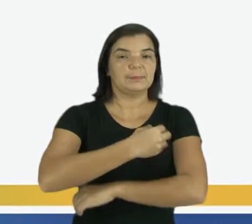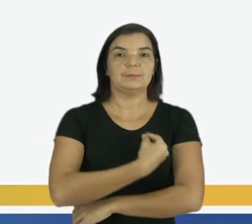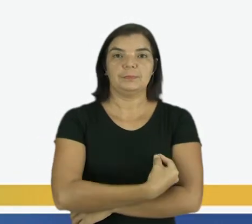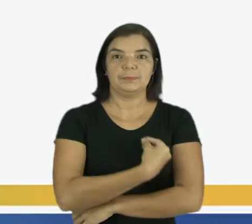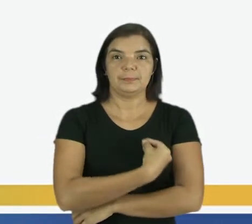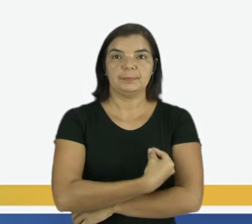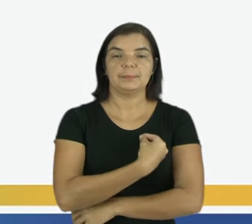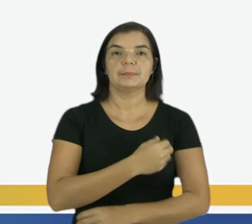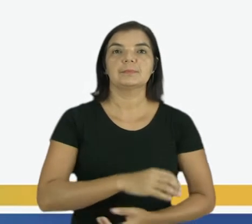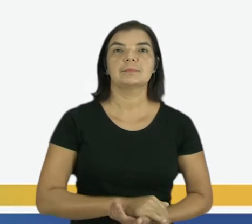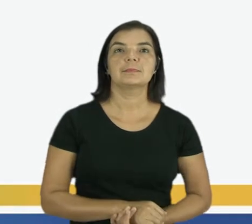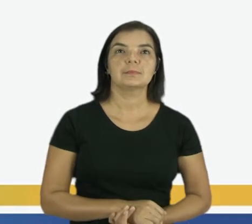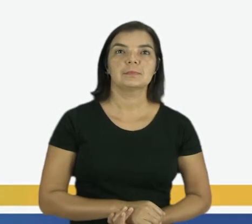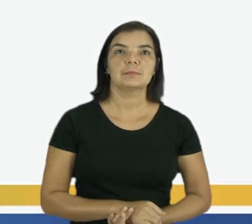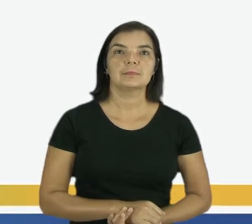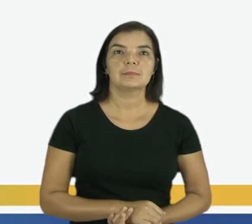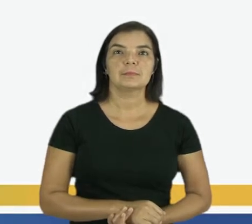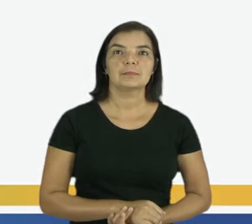presente.